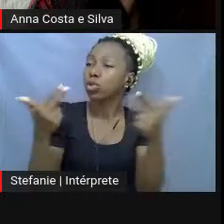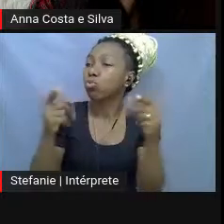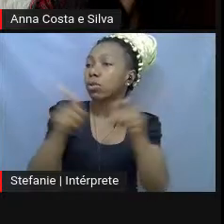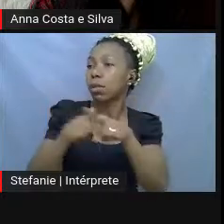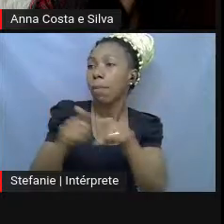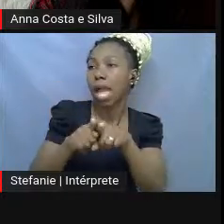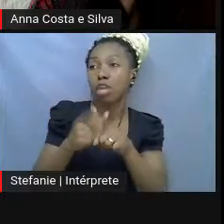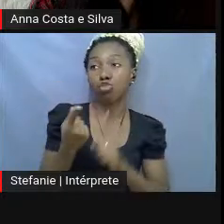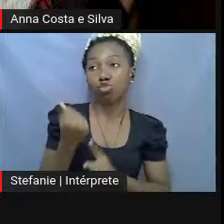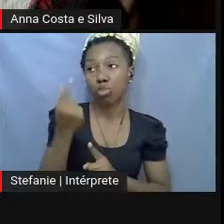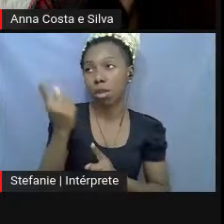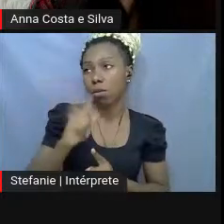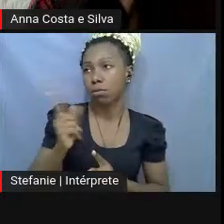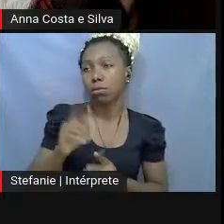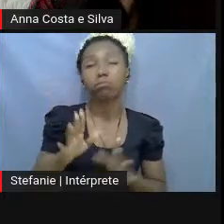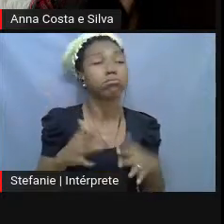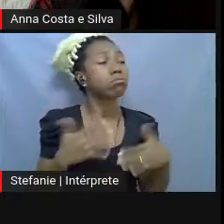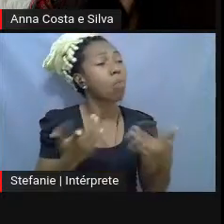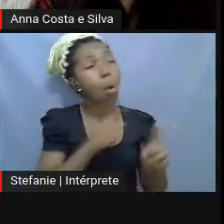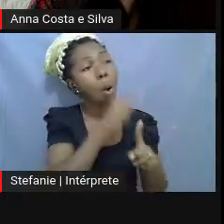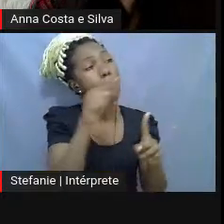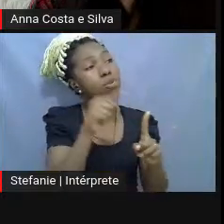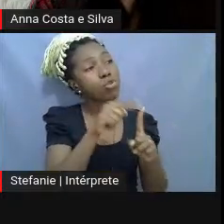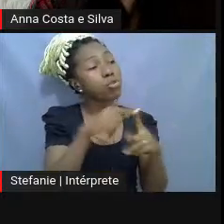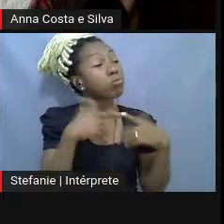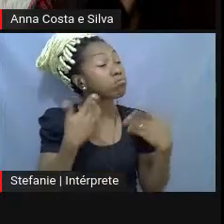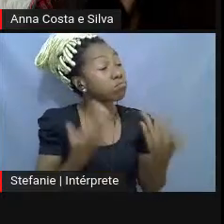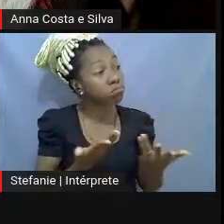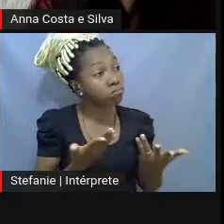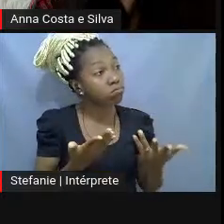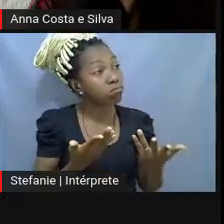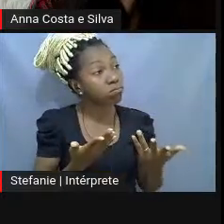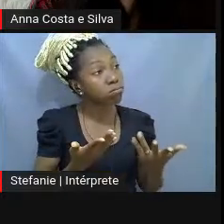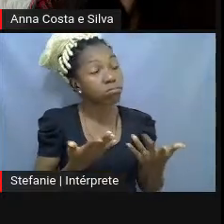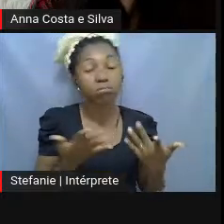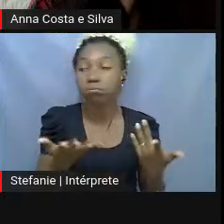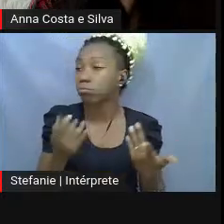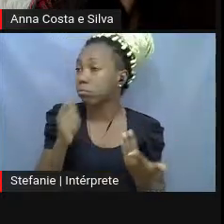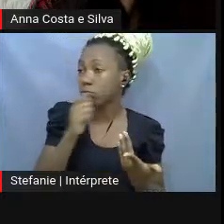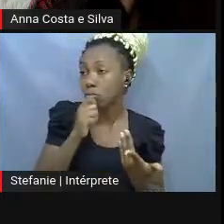Tá. Mas qual é a finalidade disso? É... Não tem.